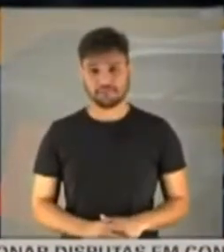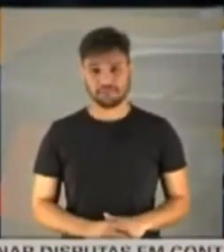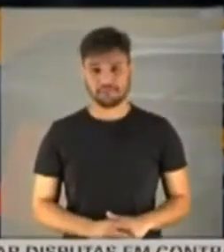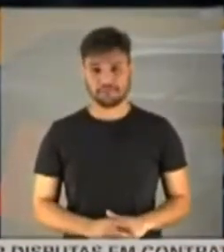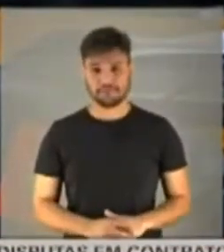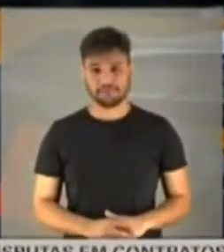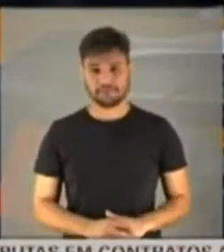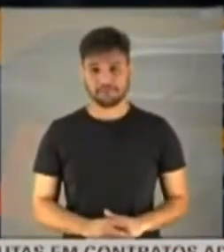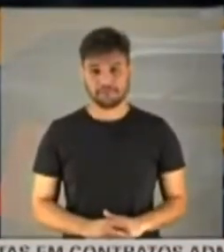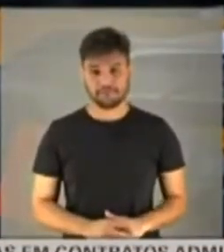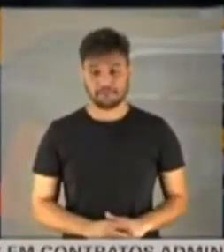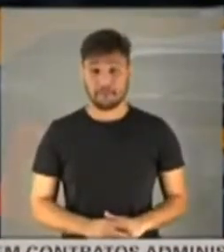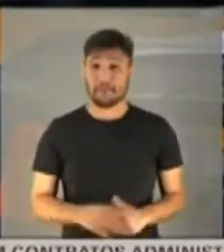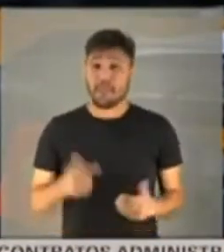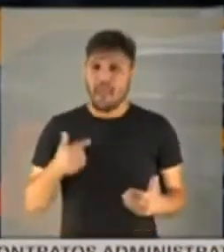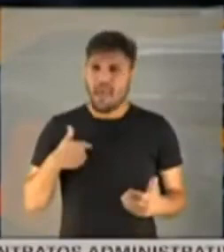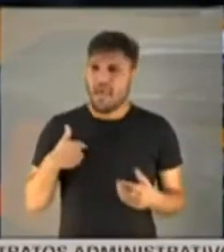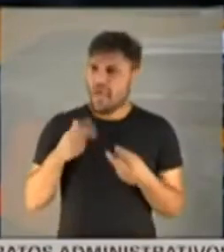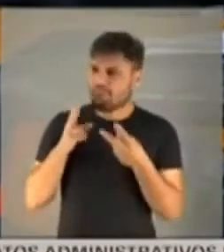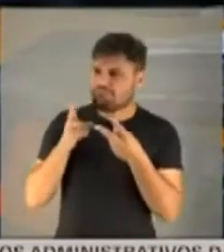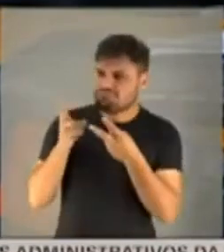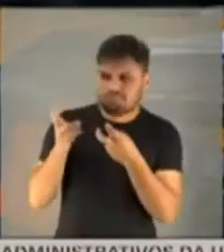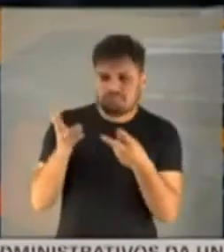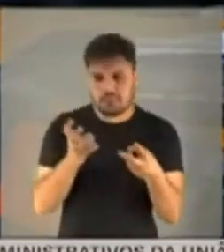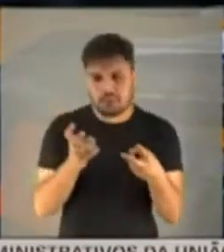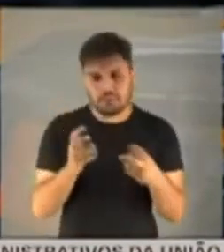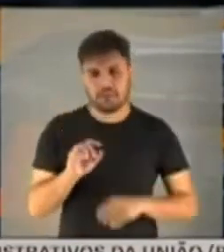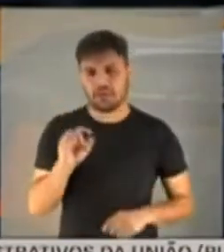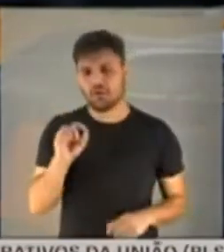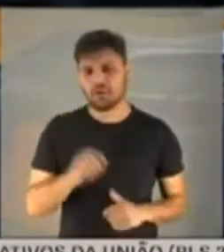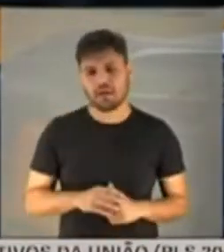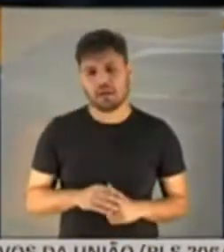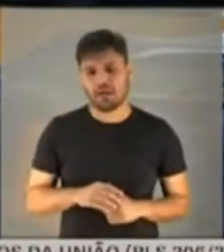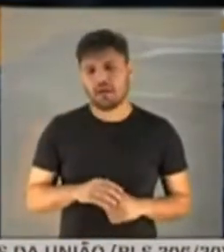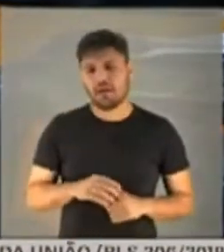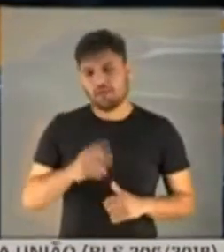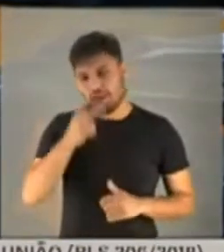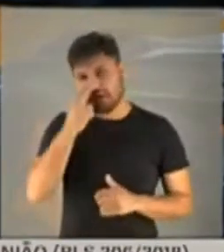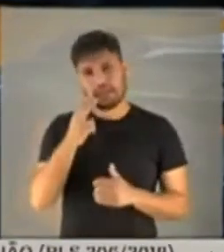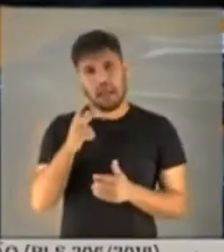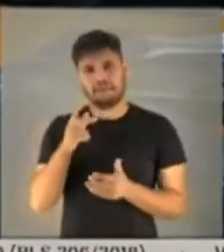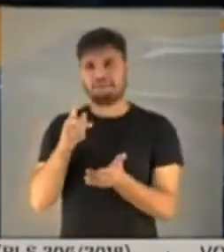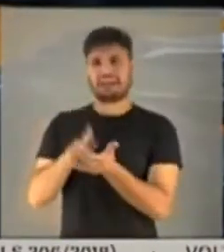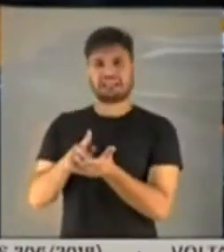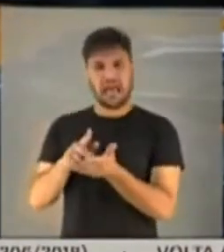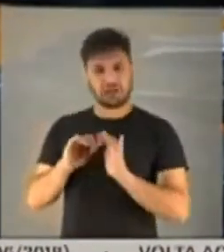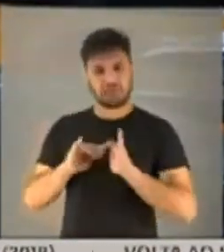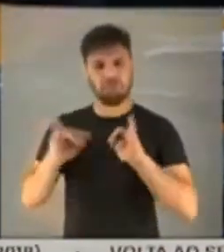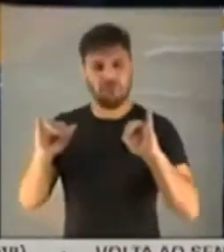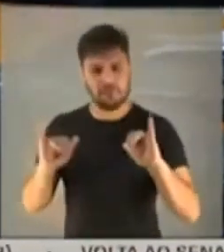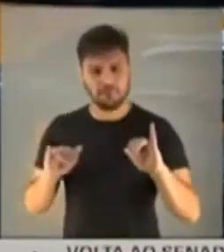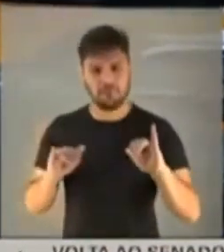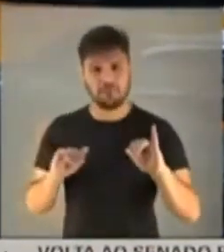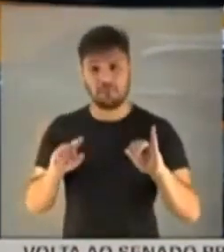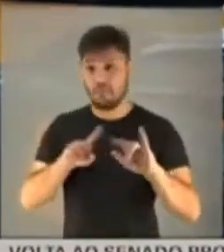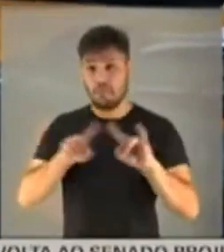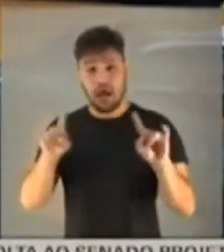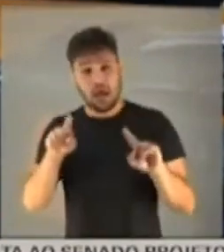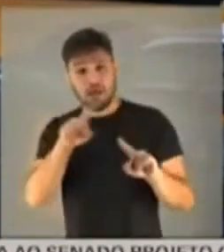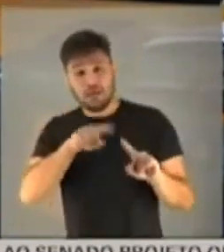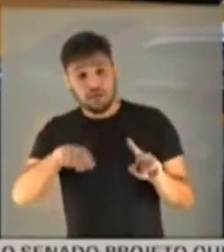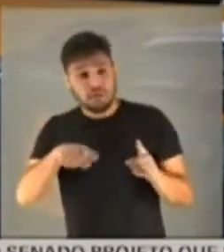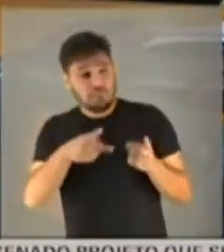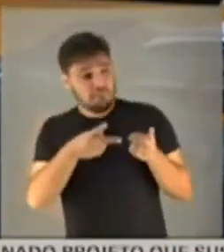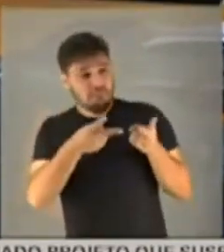CPI. Eu tenho observado aqui que tomam como verdade uma informação sem conferir